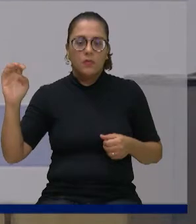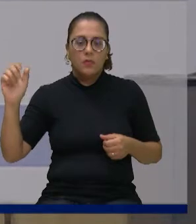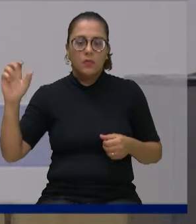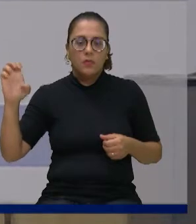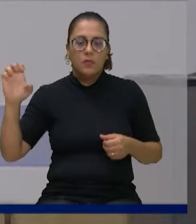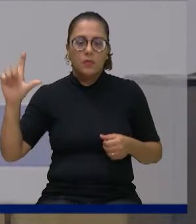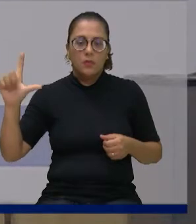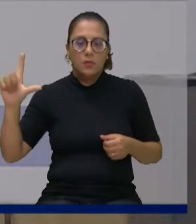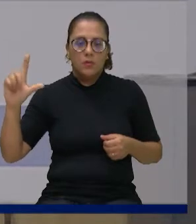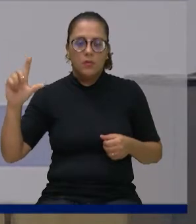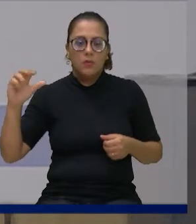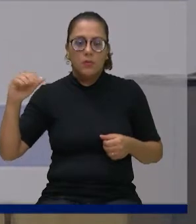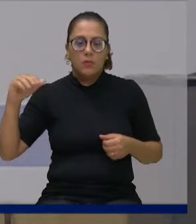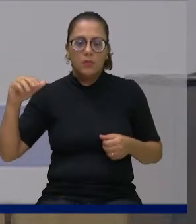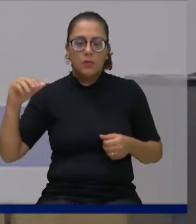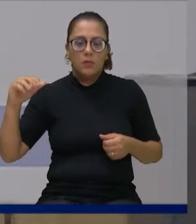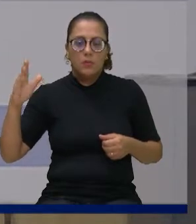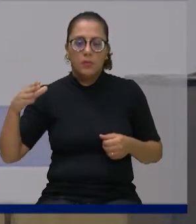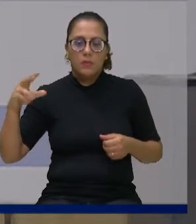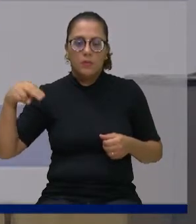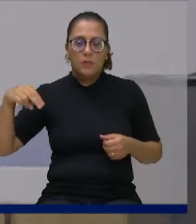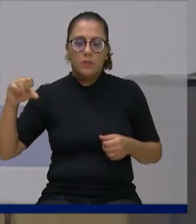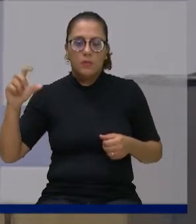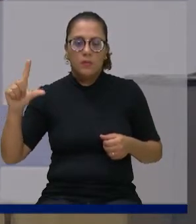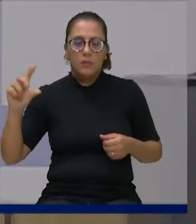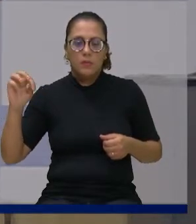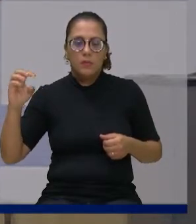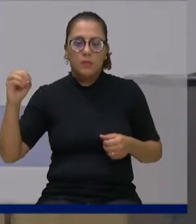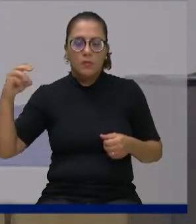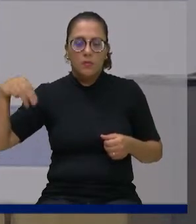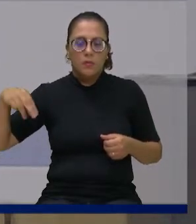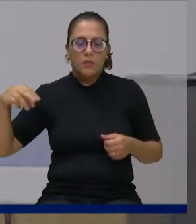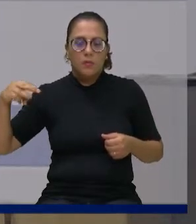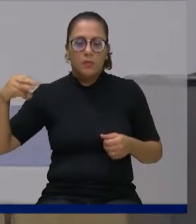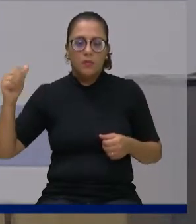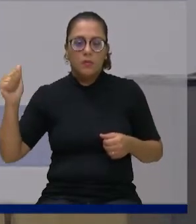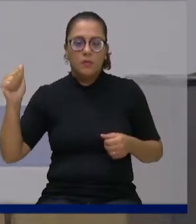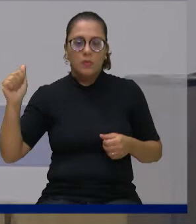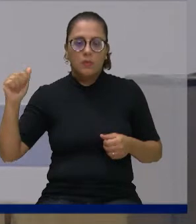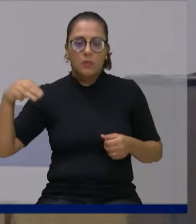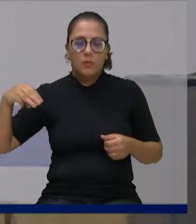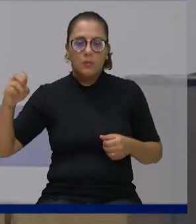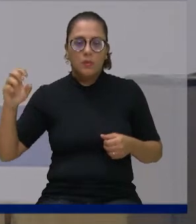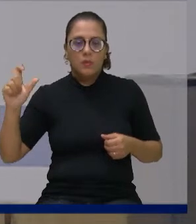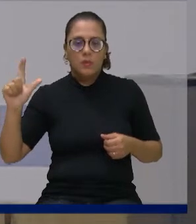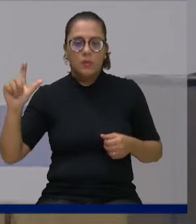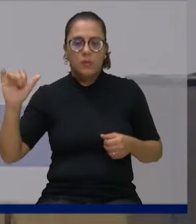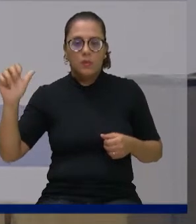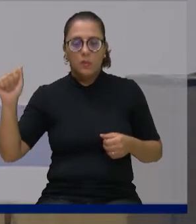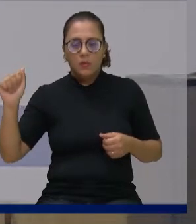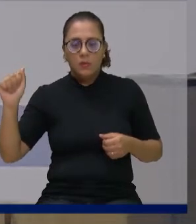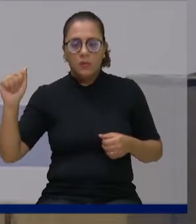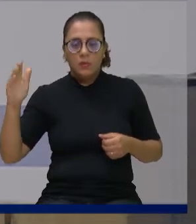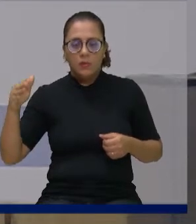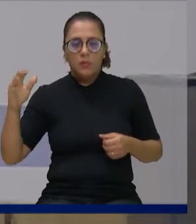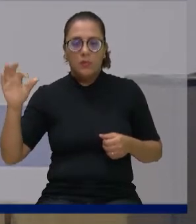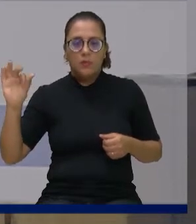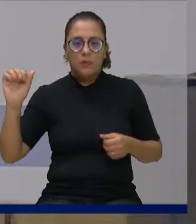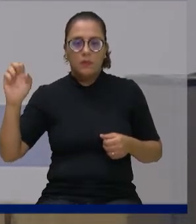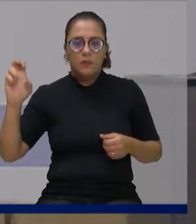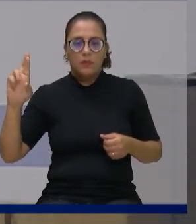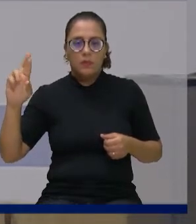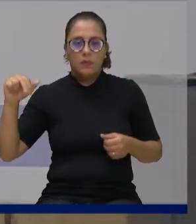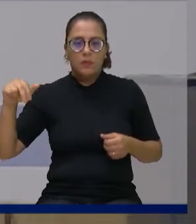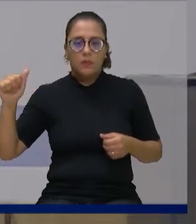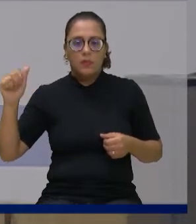vereador Newton Vieira Filho, vereador Roberto Chagas, vereador Fernando Petite, vereador